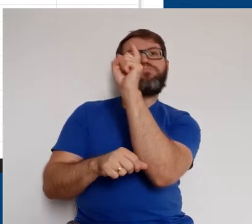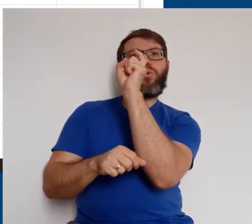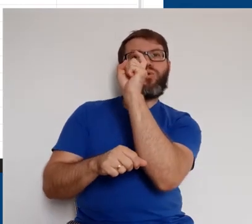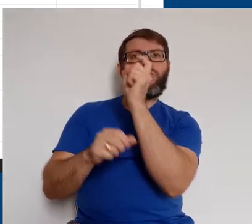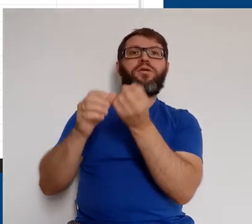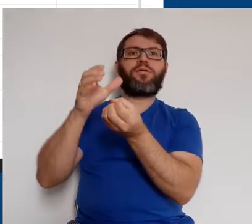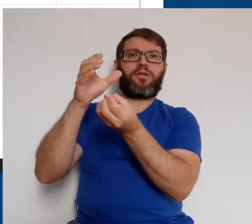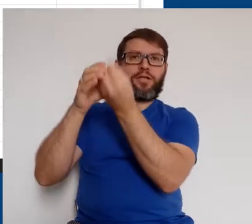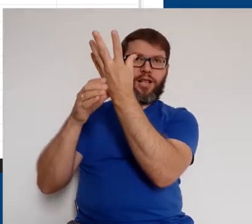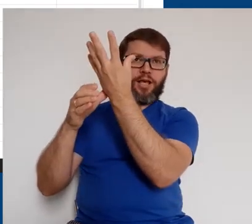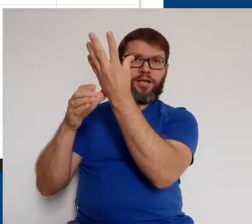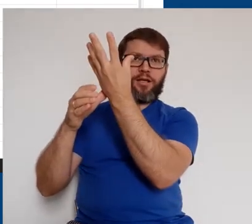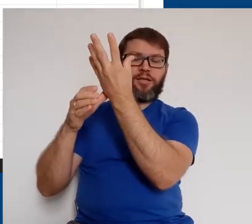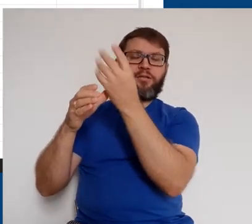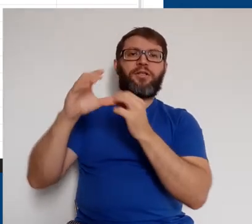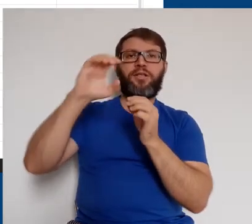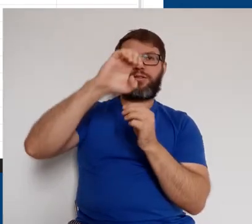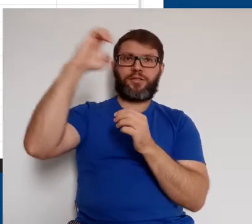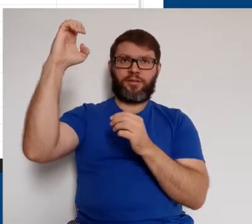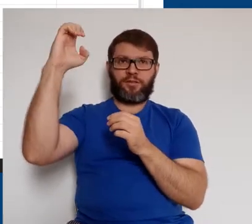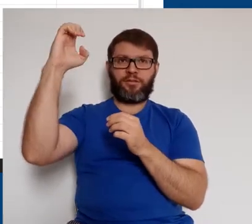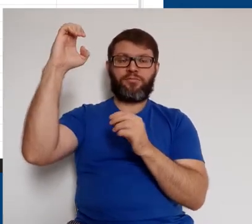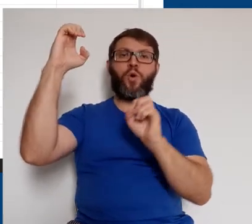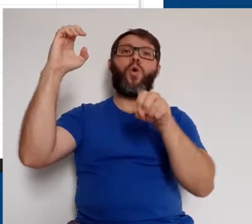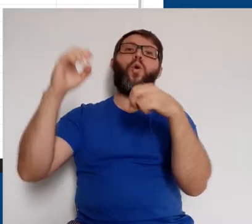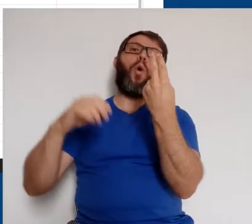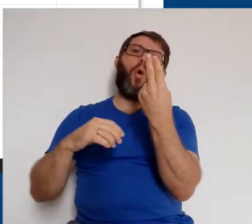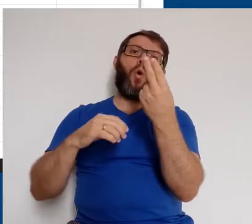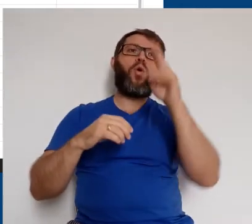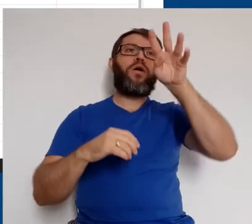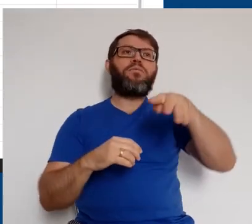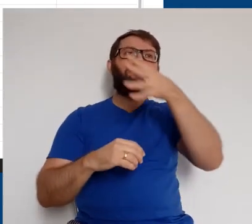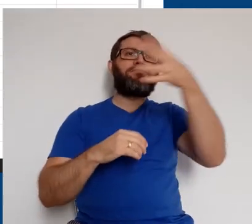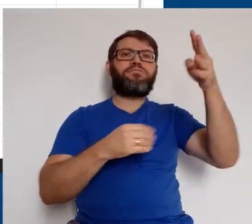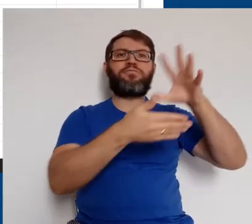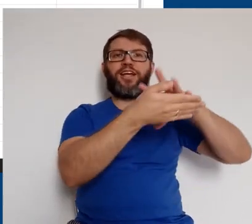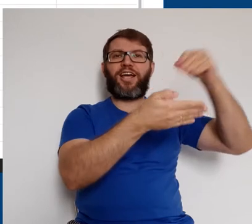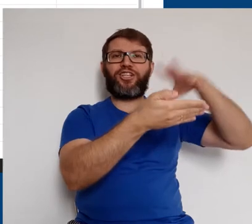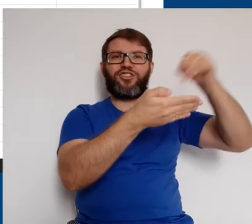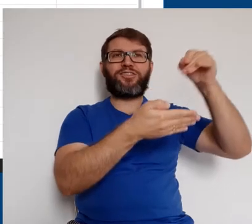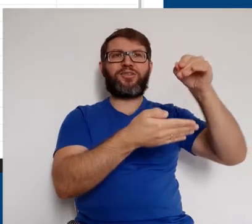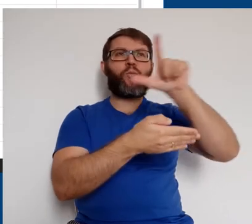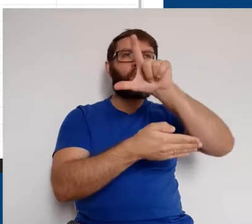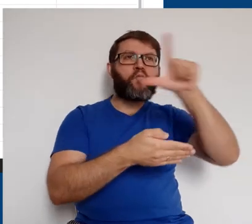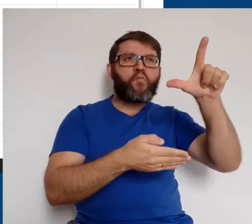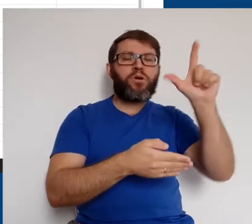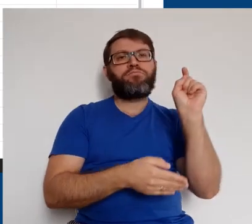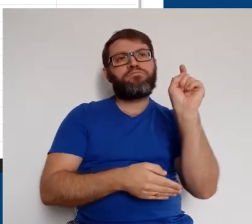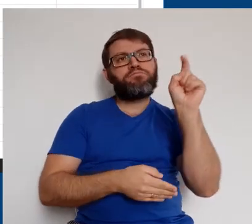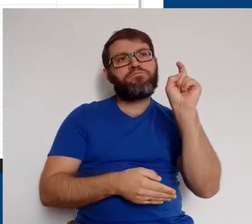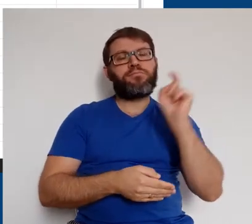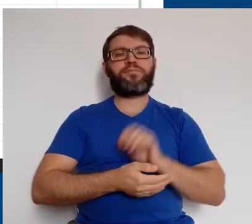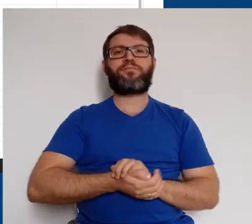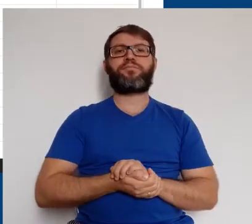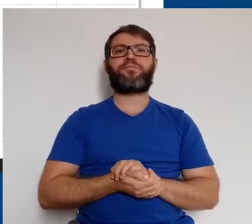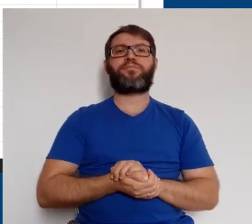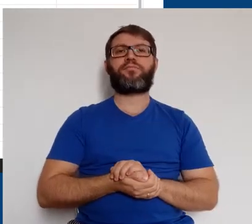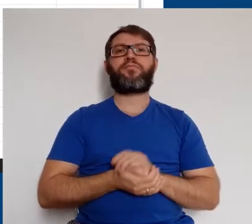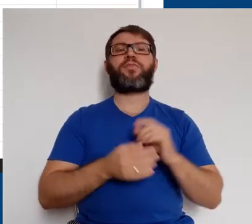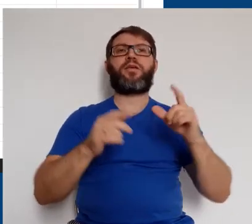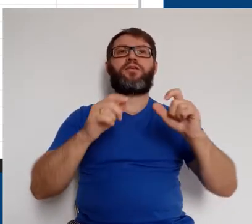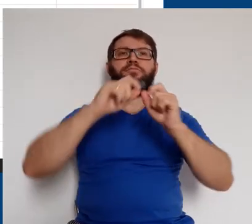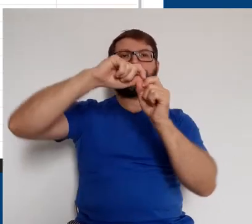clicar no botão Criar na parte superior esquerda ou clicamos em algum espaço vazio na nossa agenda.